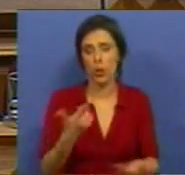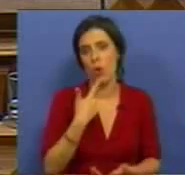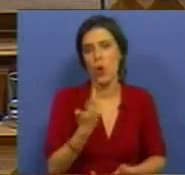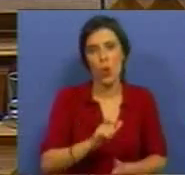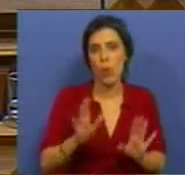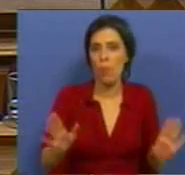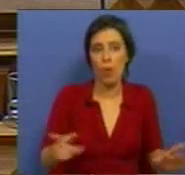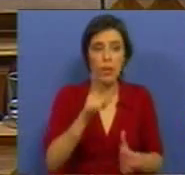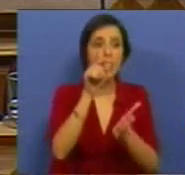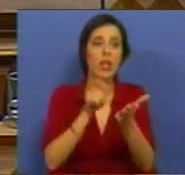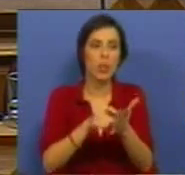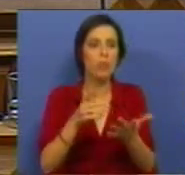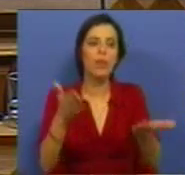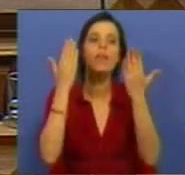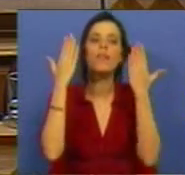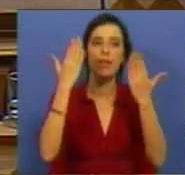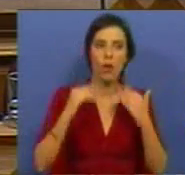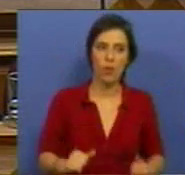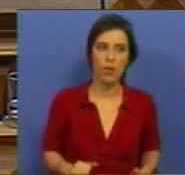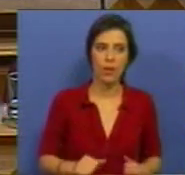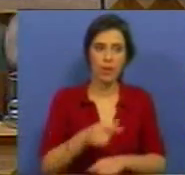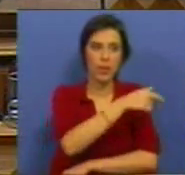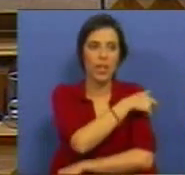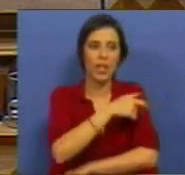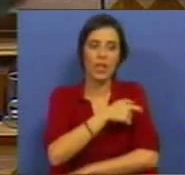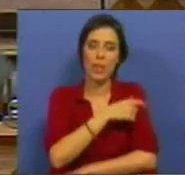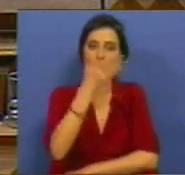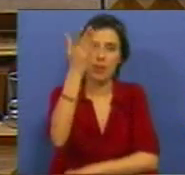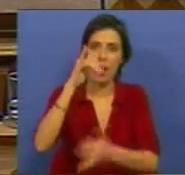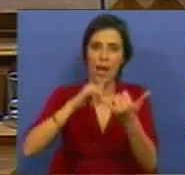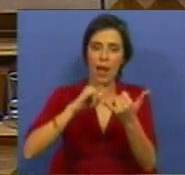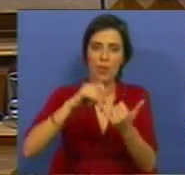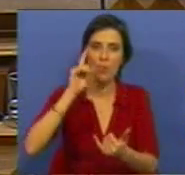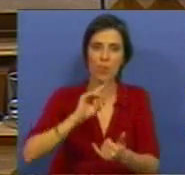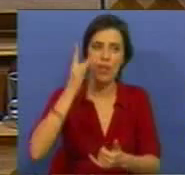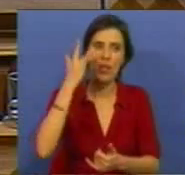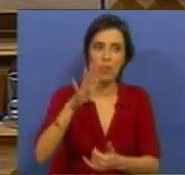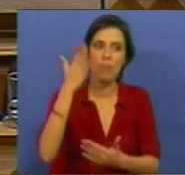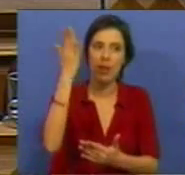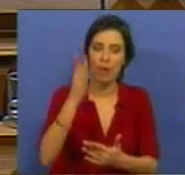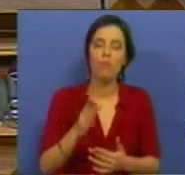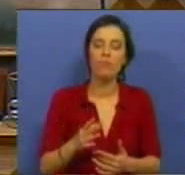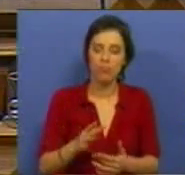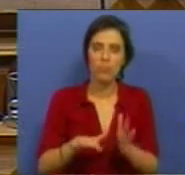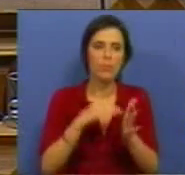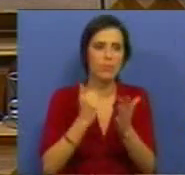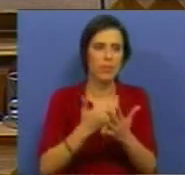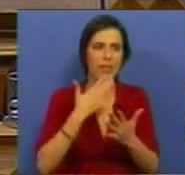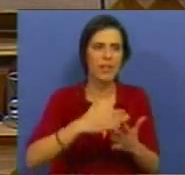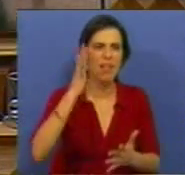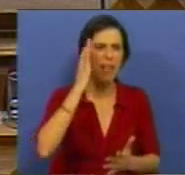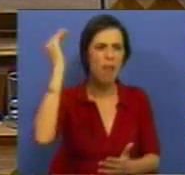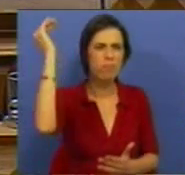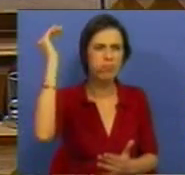posso deixar neste aspecto saudar as representantes da Associação de Mulheres Migrantes que têm estado nesta longa